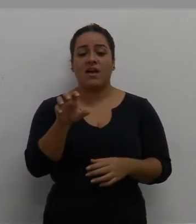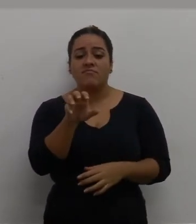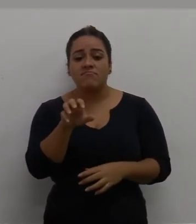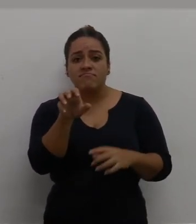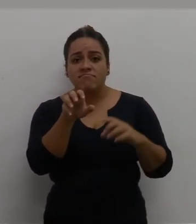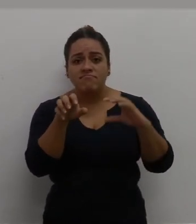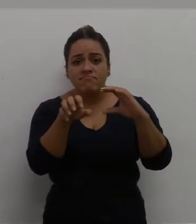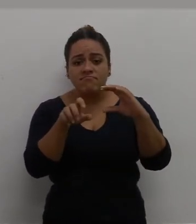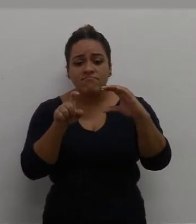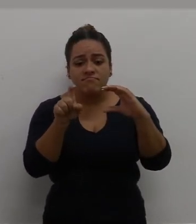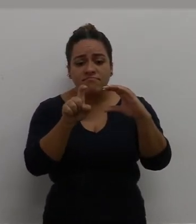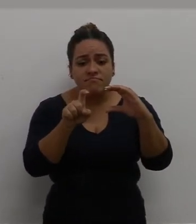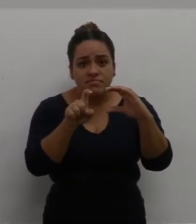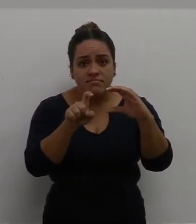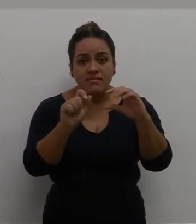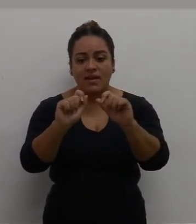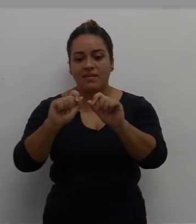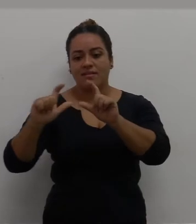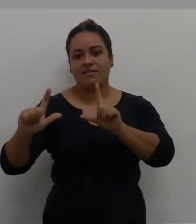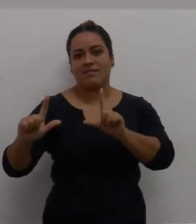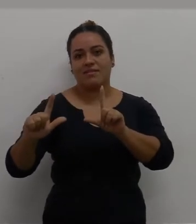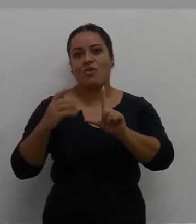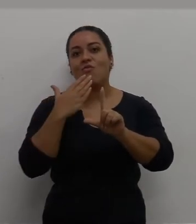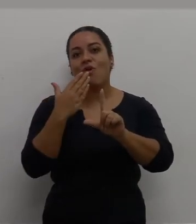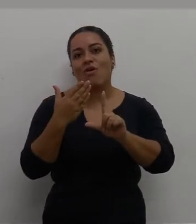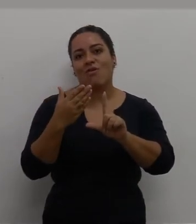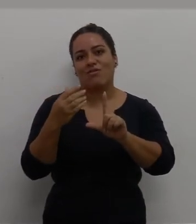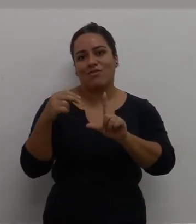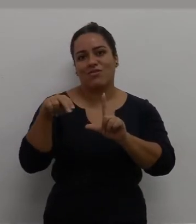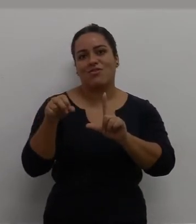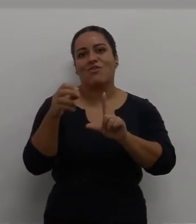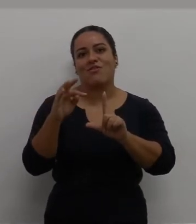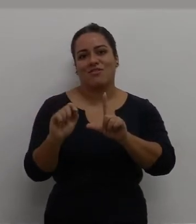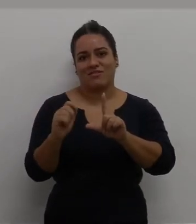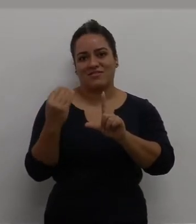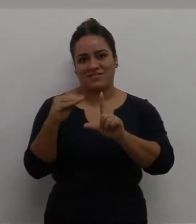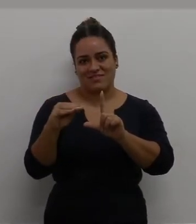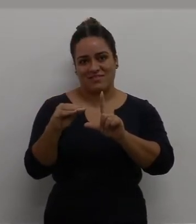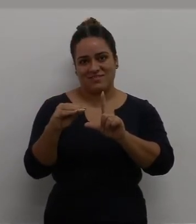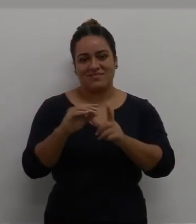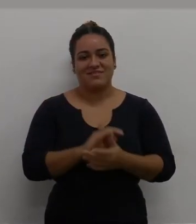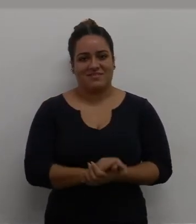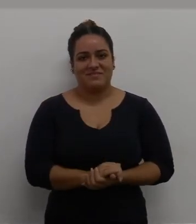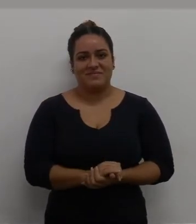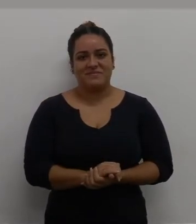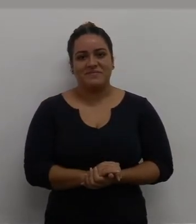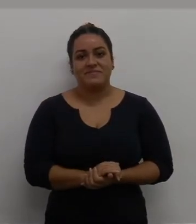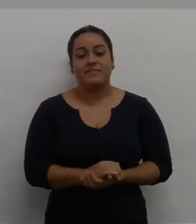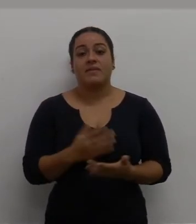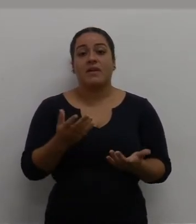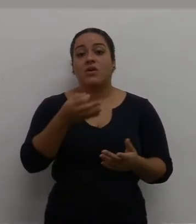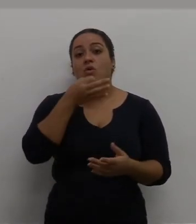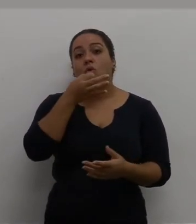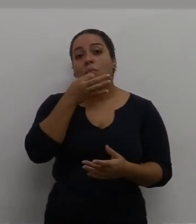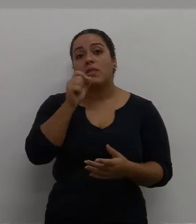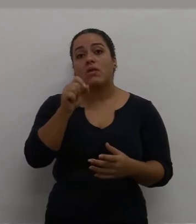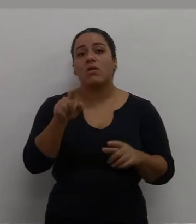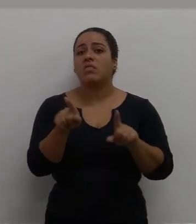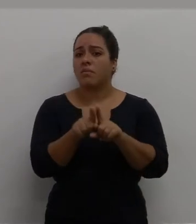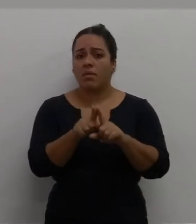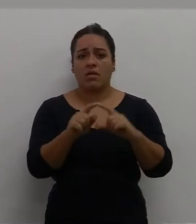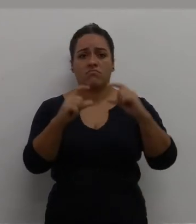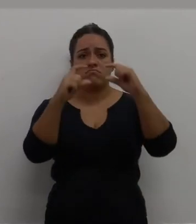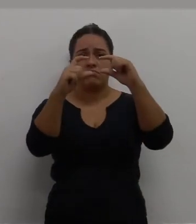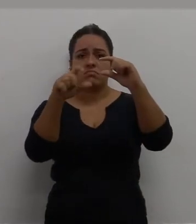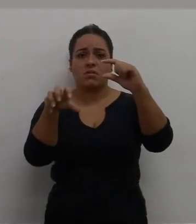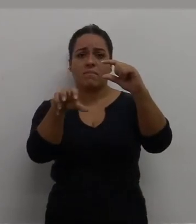que você encosta o mouse, ok? a fala qual é o comentário, qual é a nota. E o comentário, você